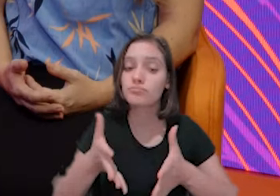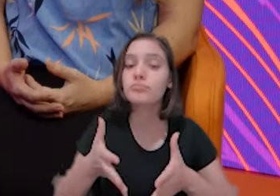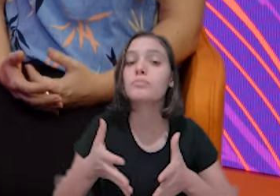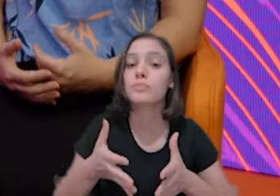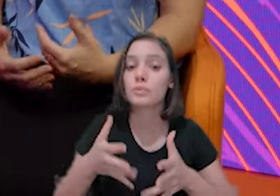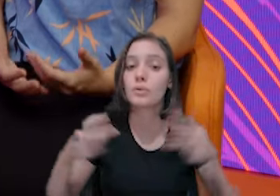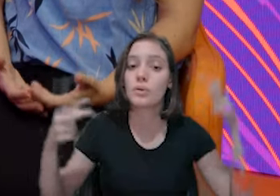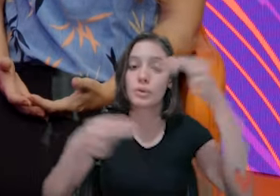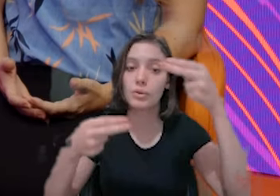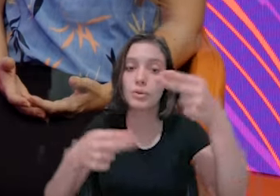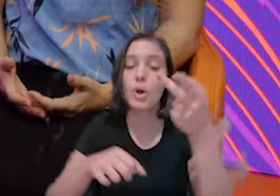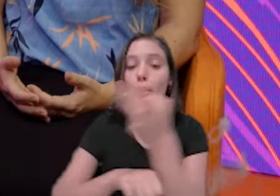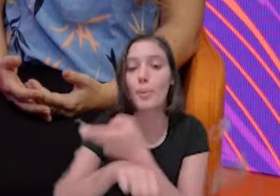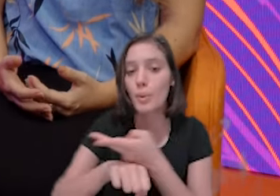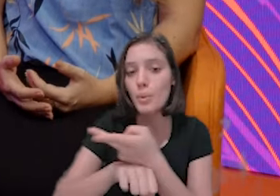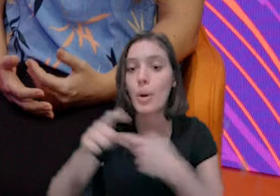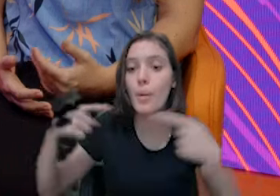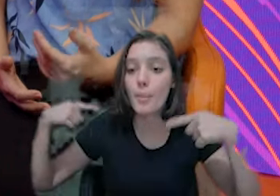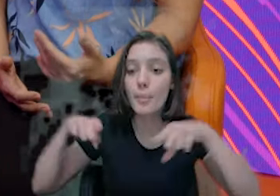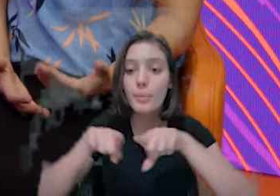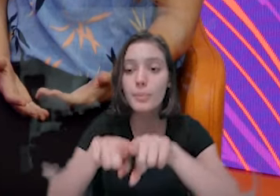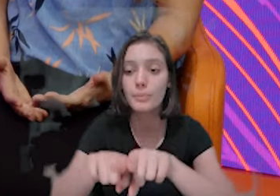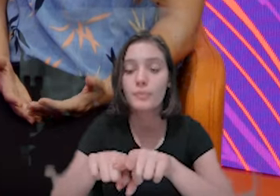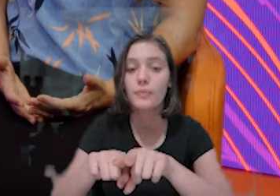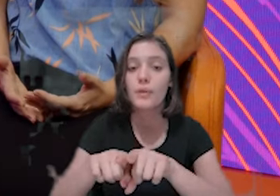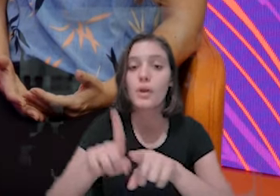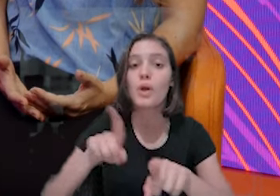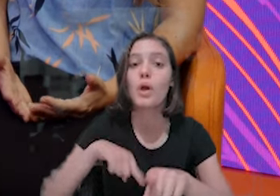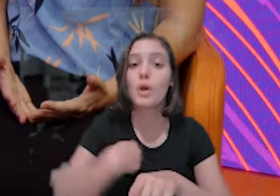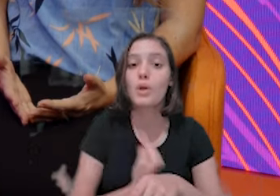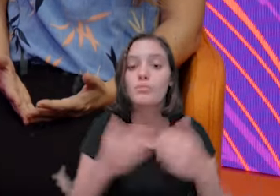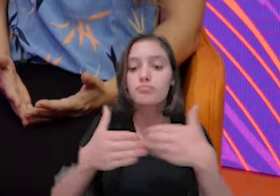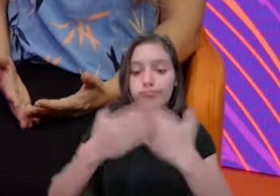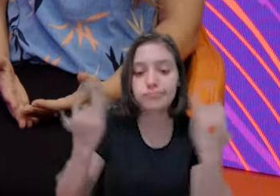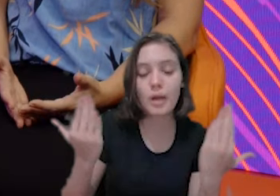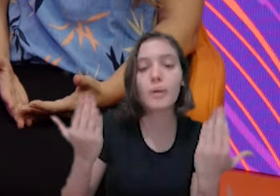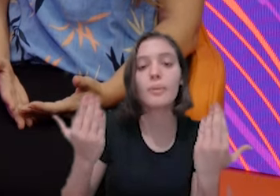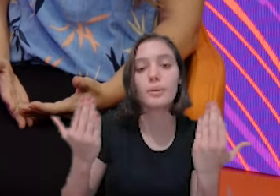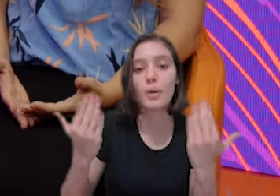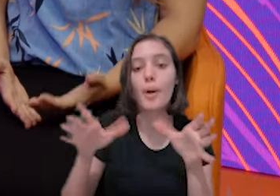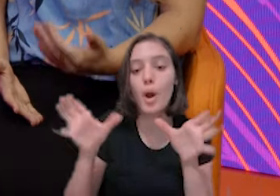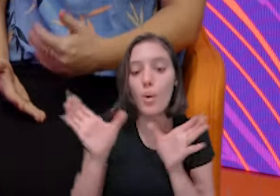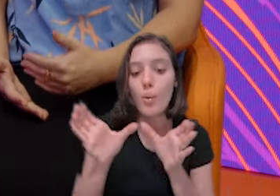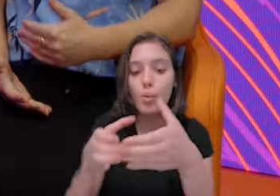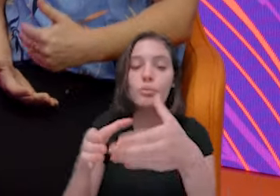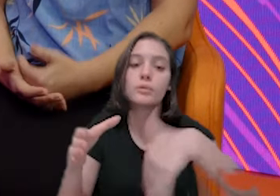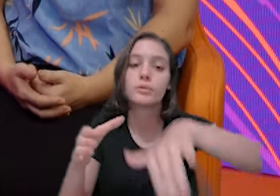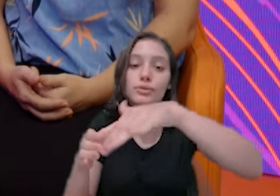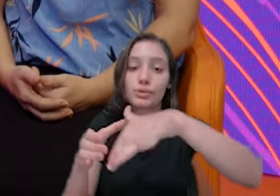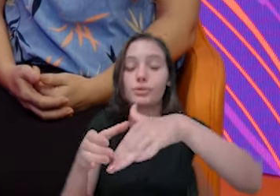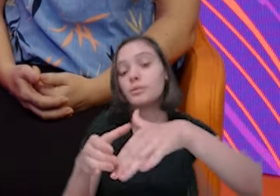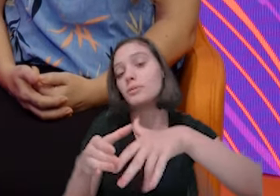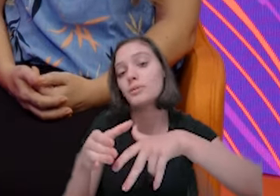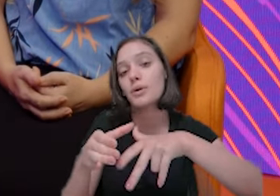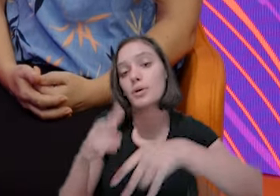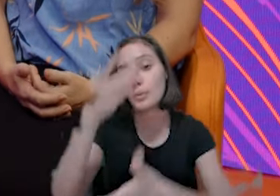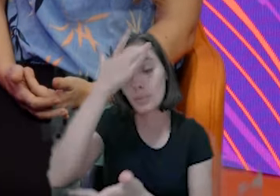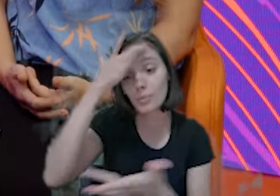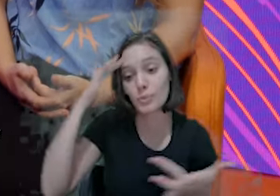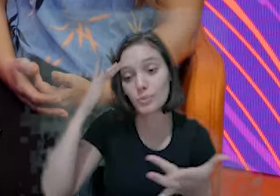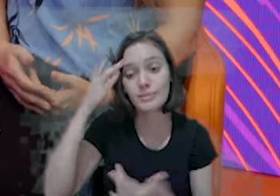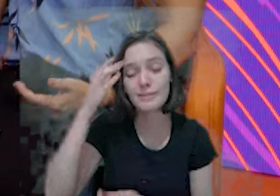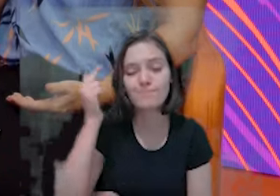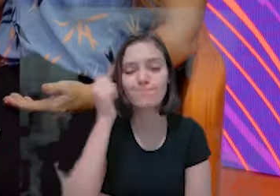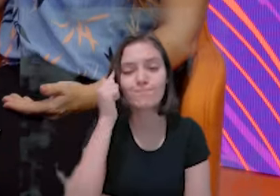para grupos de pessoas que eventualmente não pensariam em procurar o Sebrae, mesmo precisando da informação que a gente